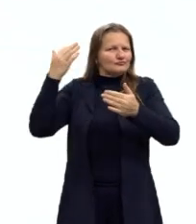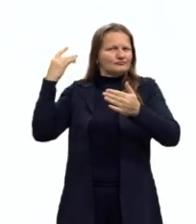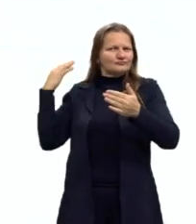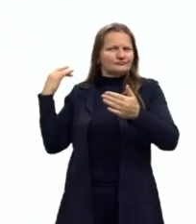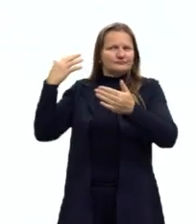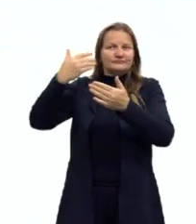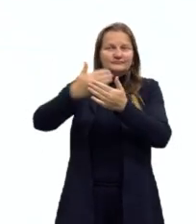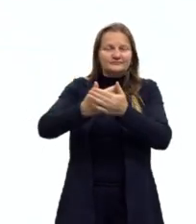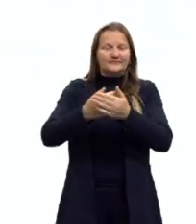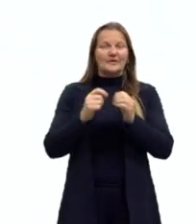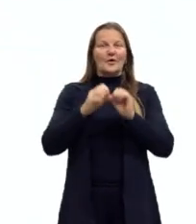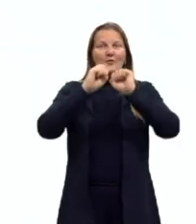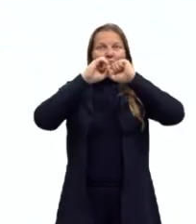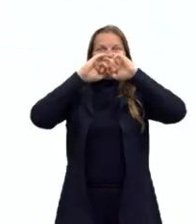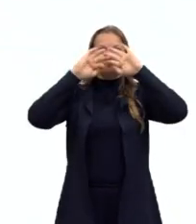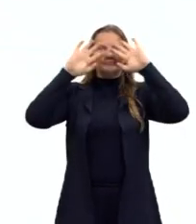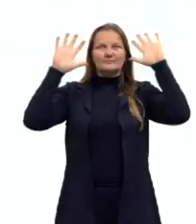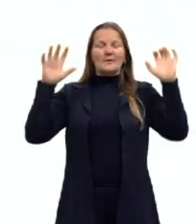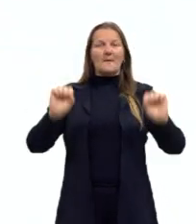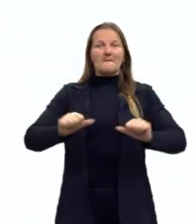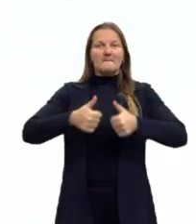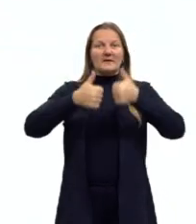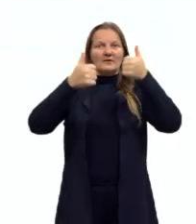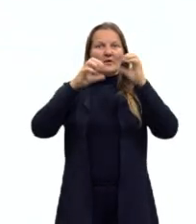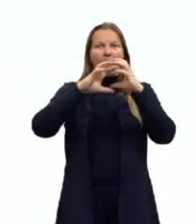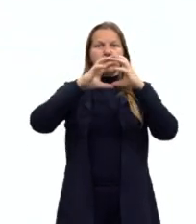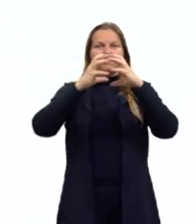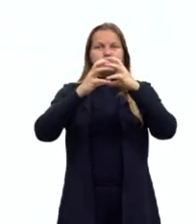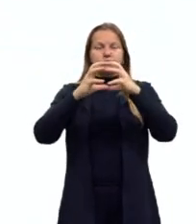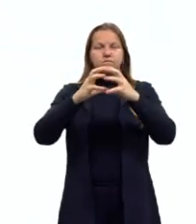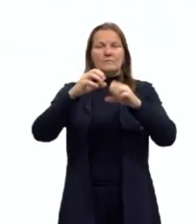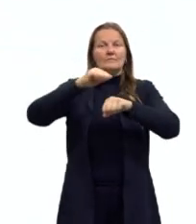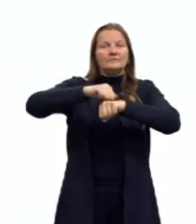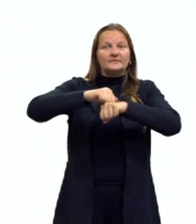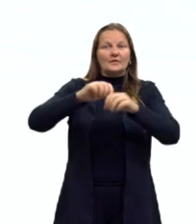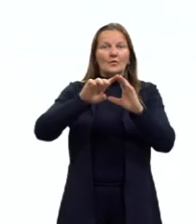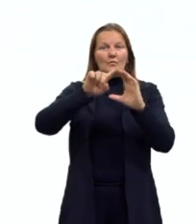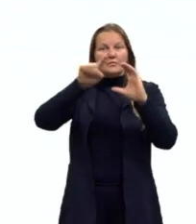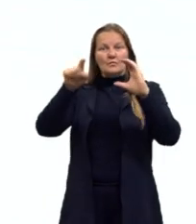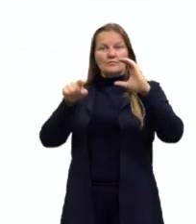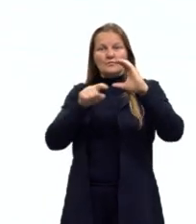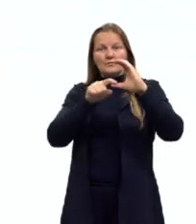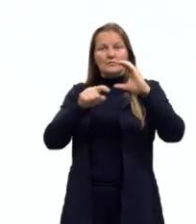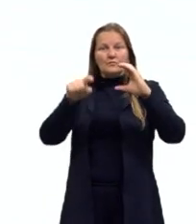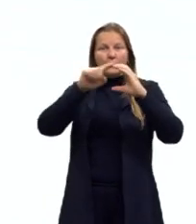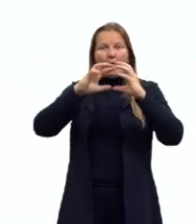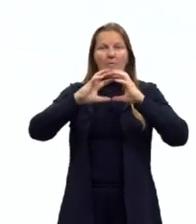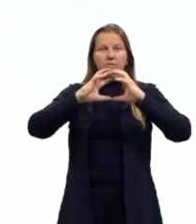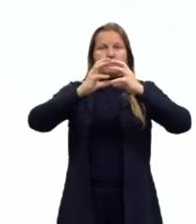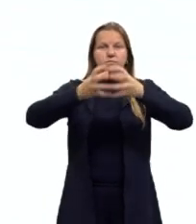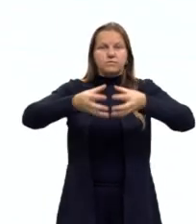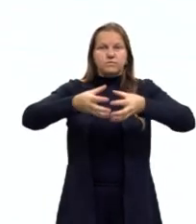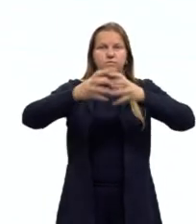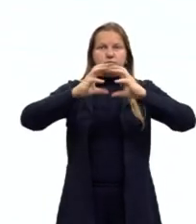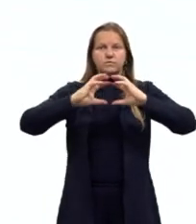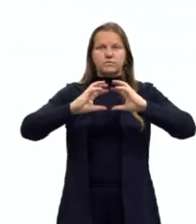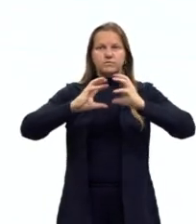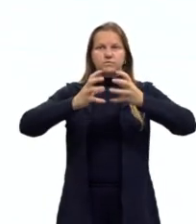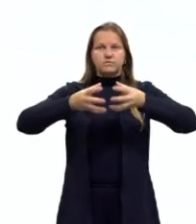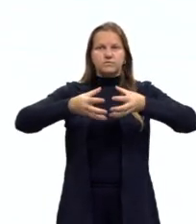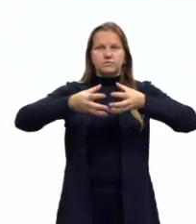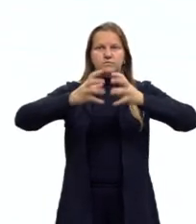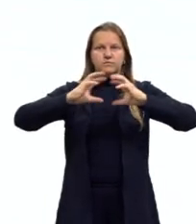a gente entender um pouco melhor, a esfera é um sólido limitado pela superfície esférica. Ela é